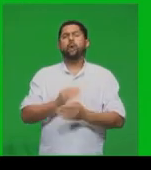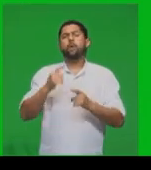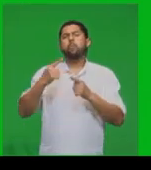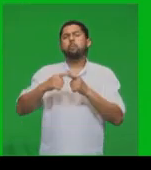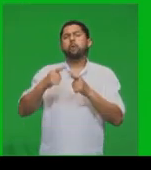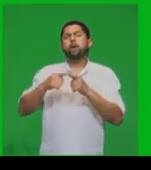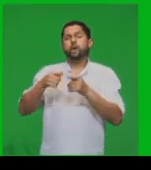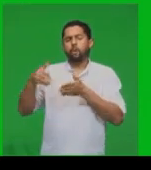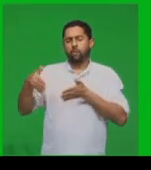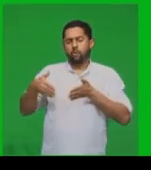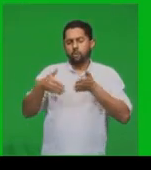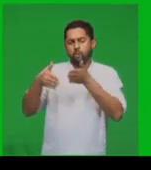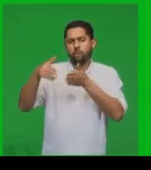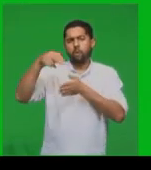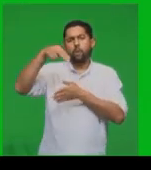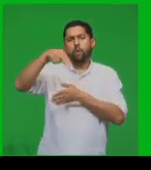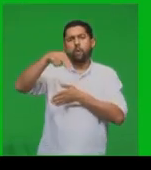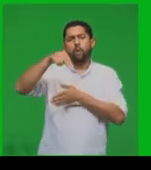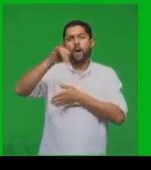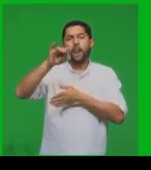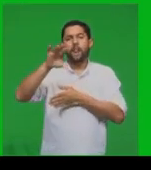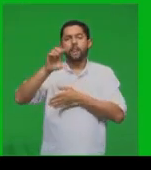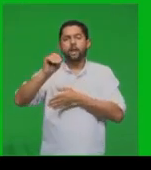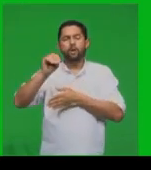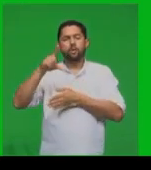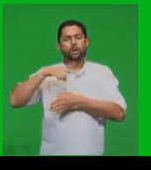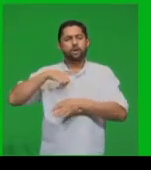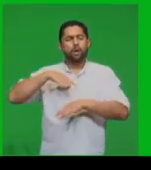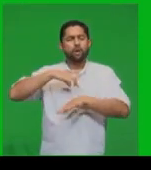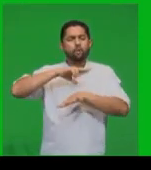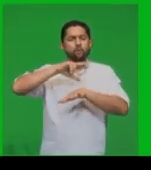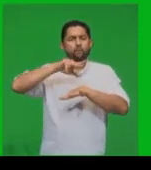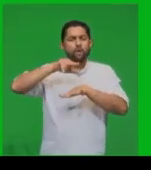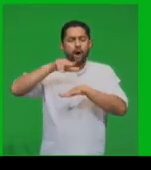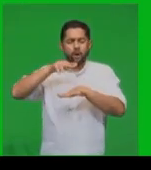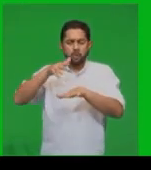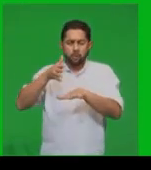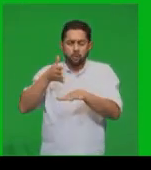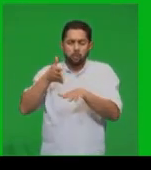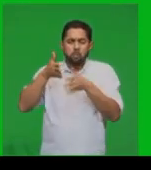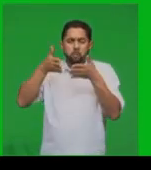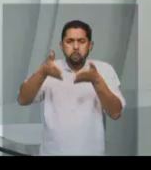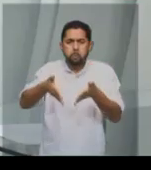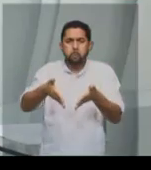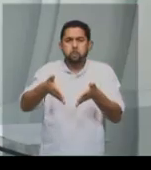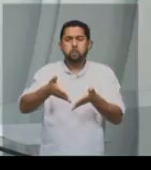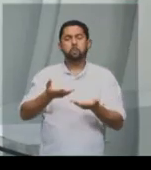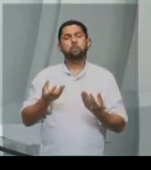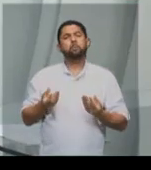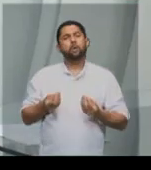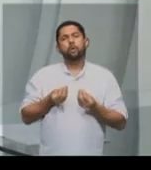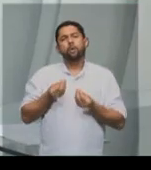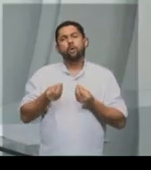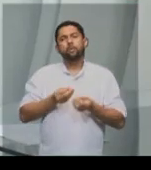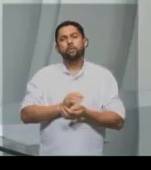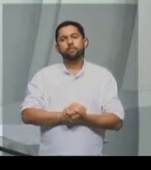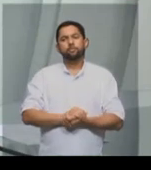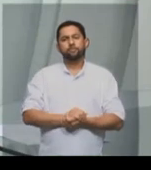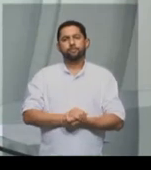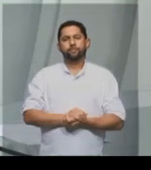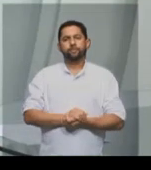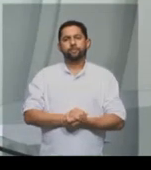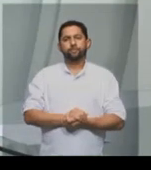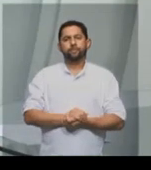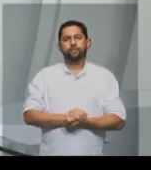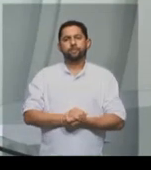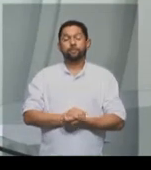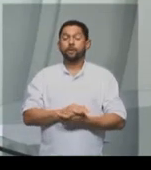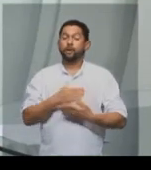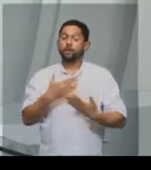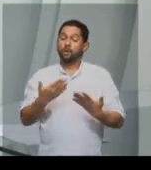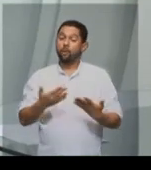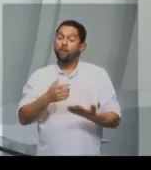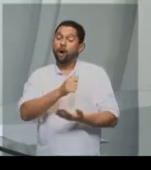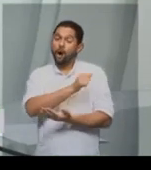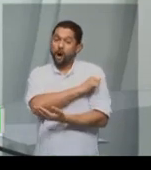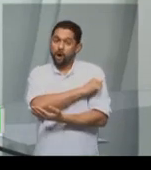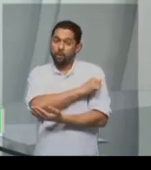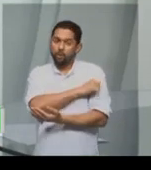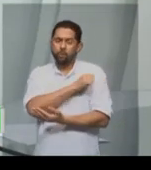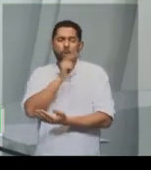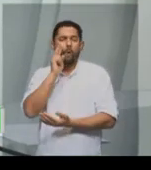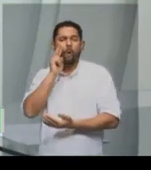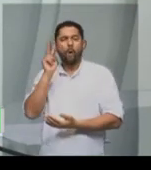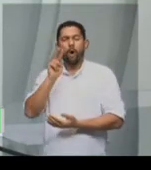professor Lucas, existem vários rios? Bom, estudante, se a gente observar o mapa do rio Nilo,